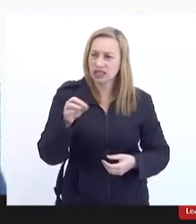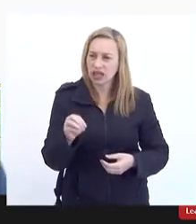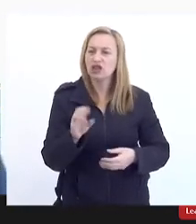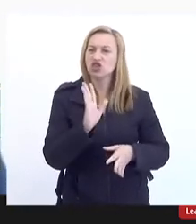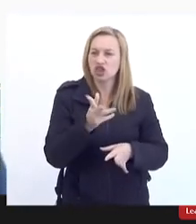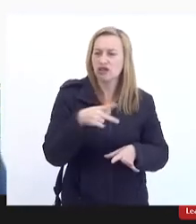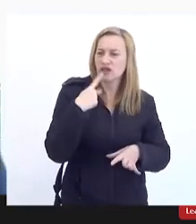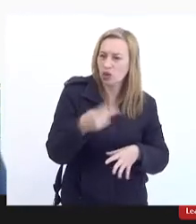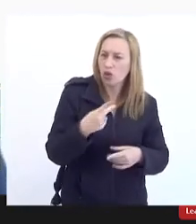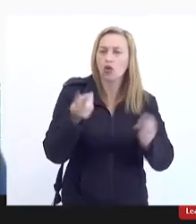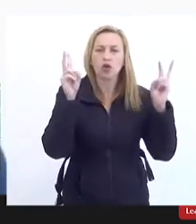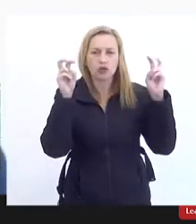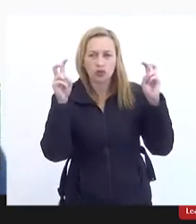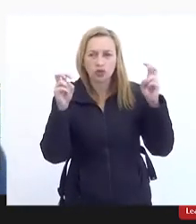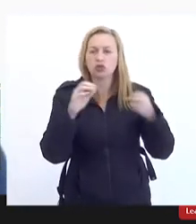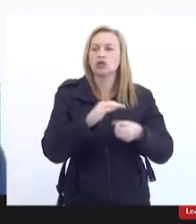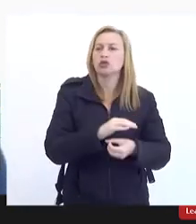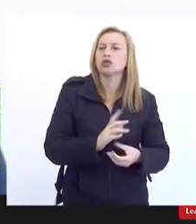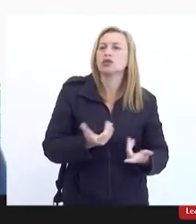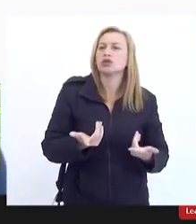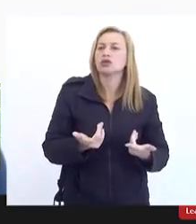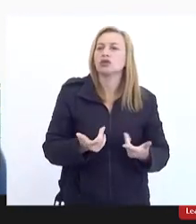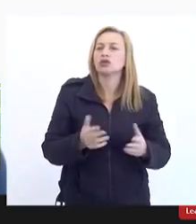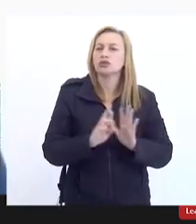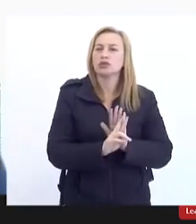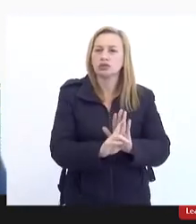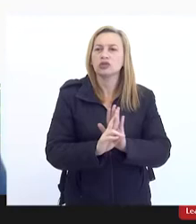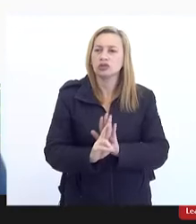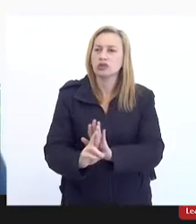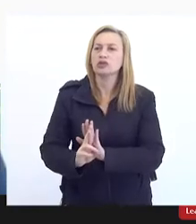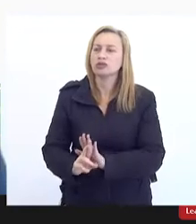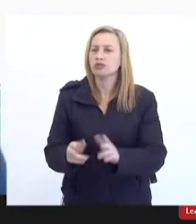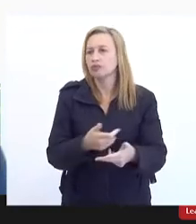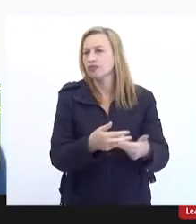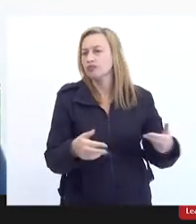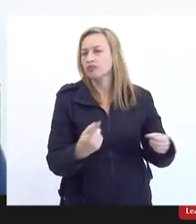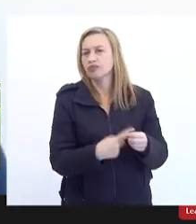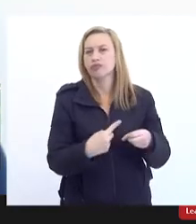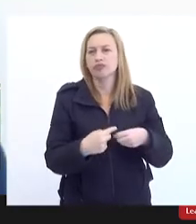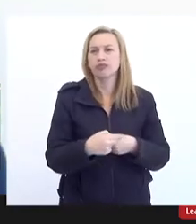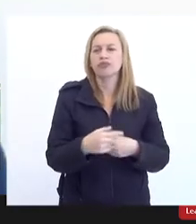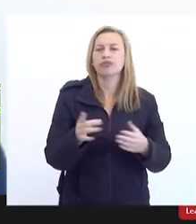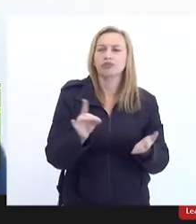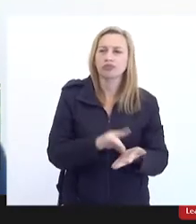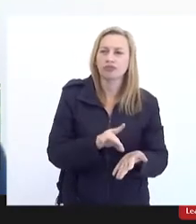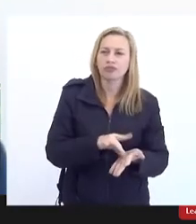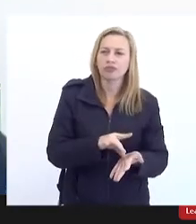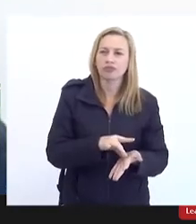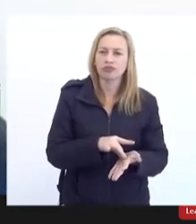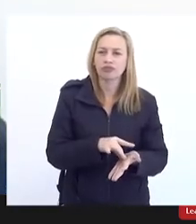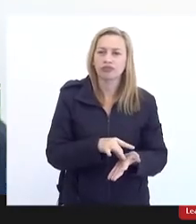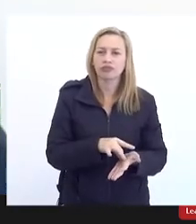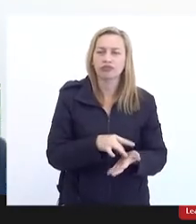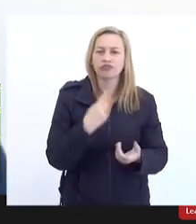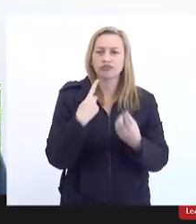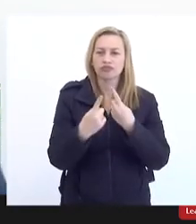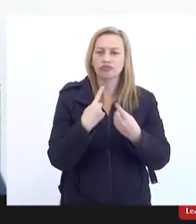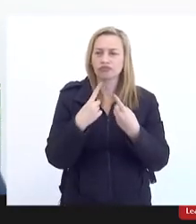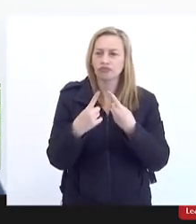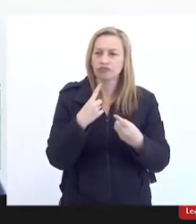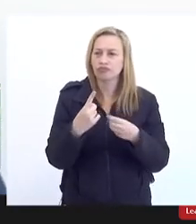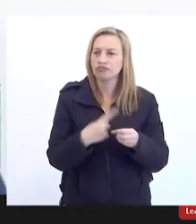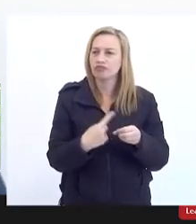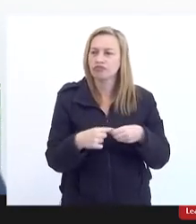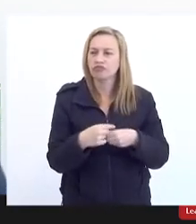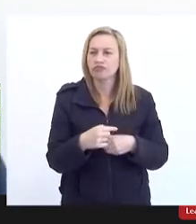questionou com os representantes dos diversos municípios e na verdade esse diálogo com o município foi